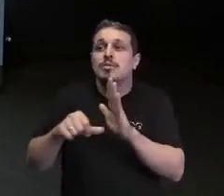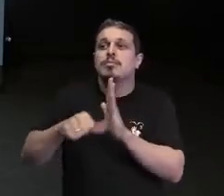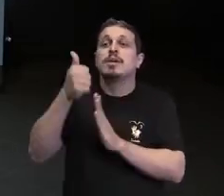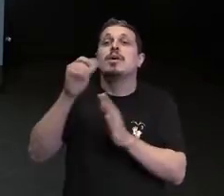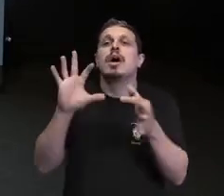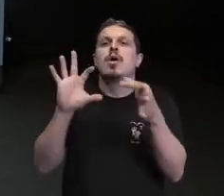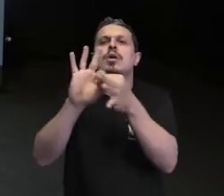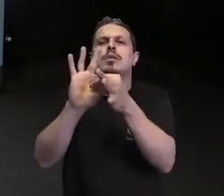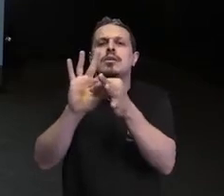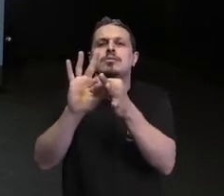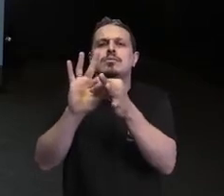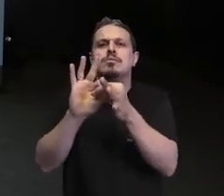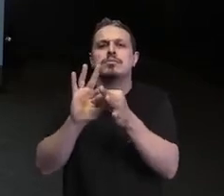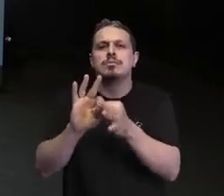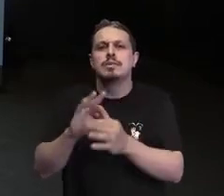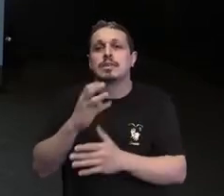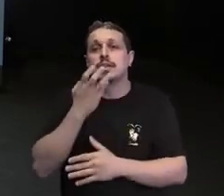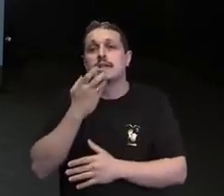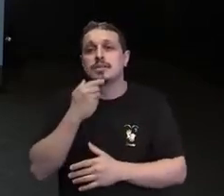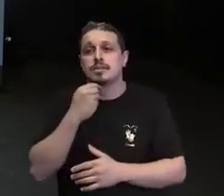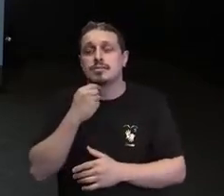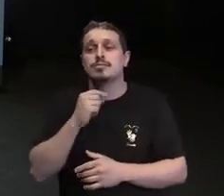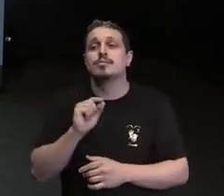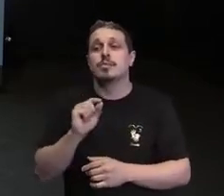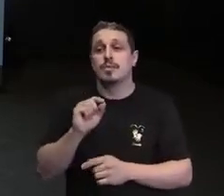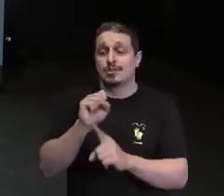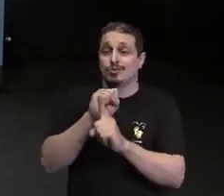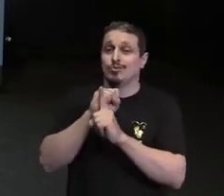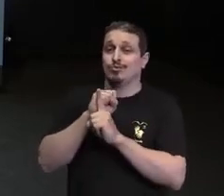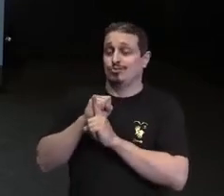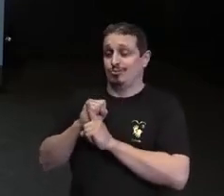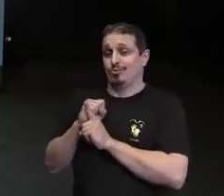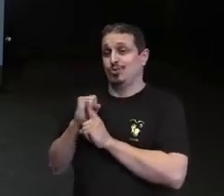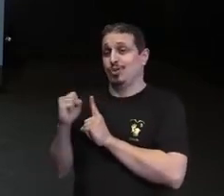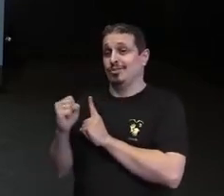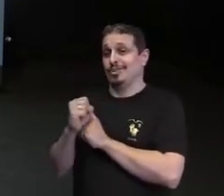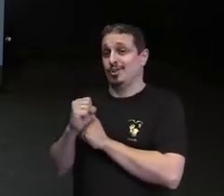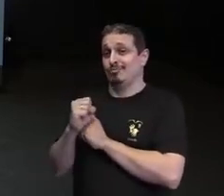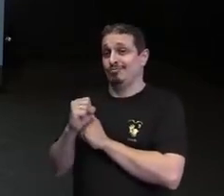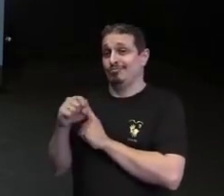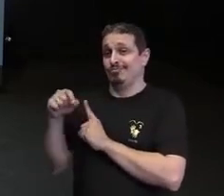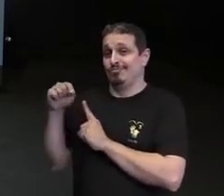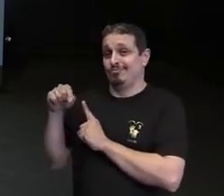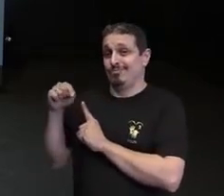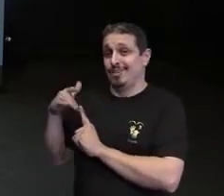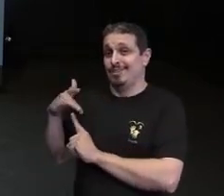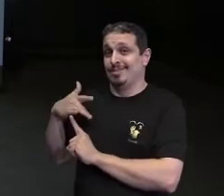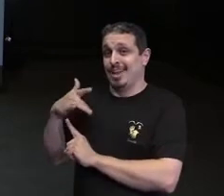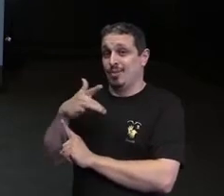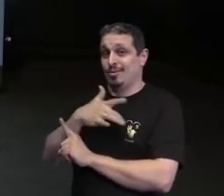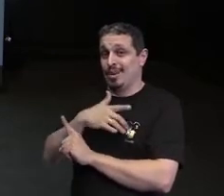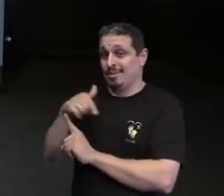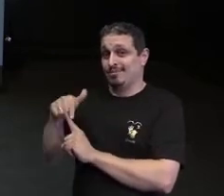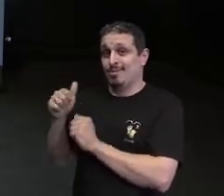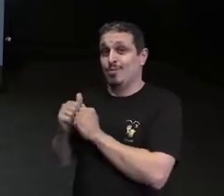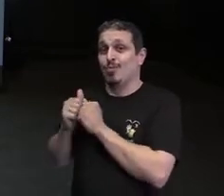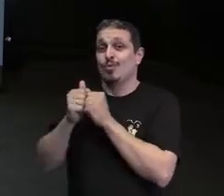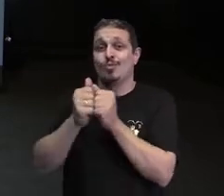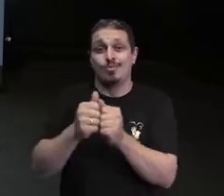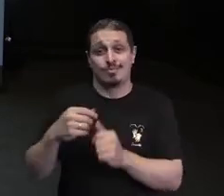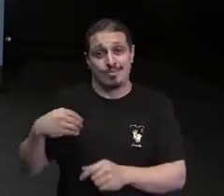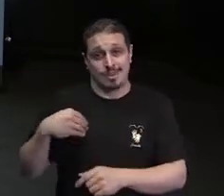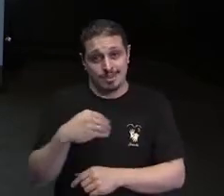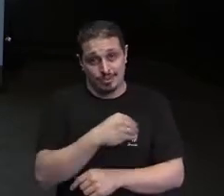contatos que essa criança vai ter na sua vida com a jornada da saúde e com o pediatra. Esse pé